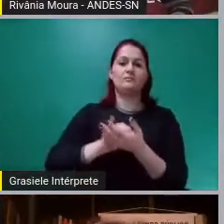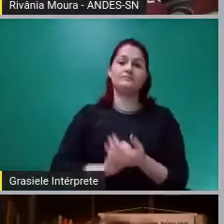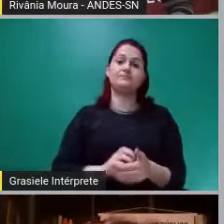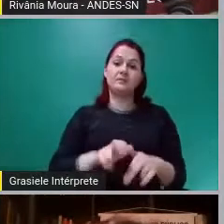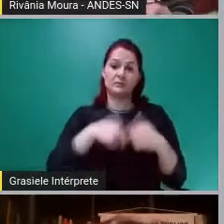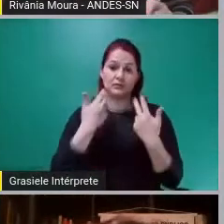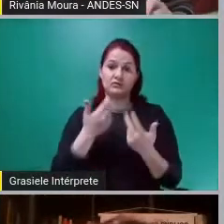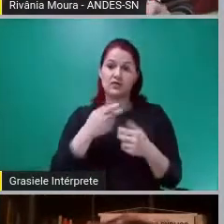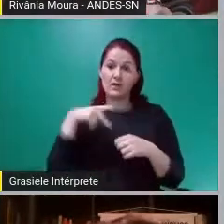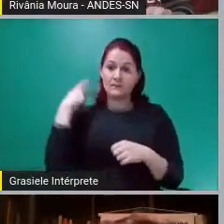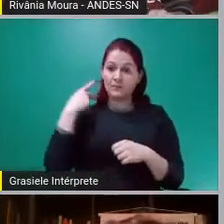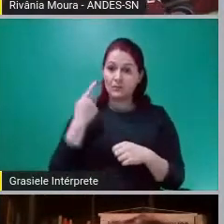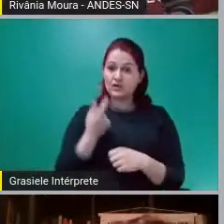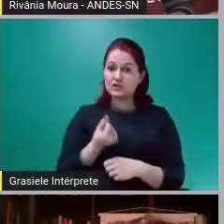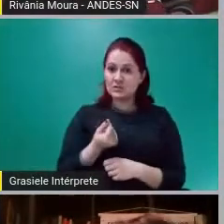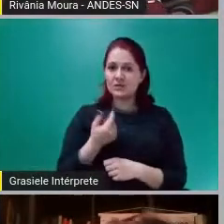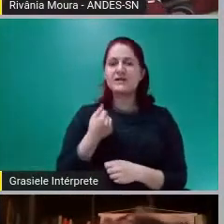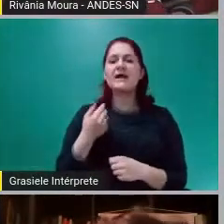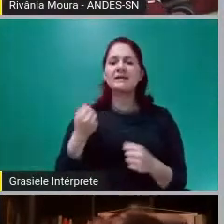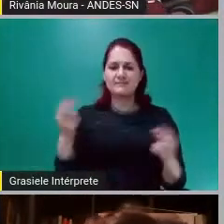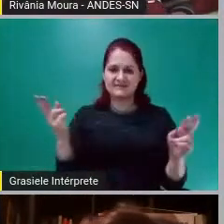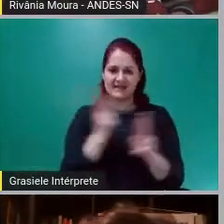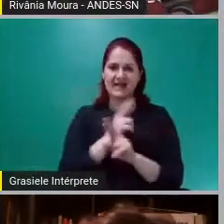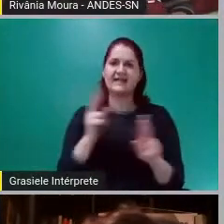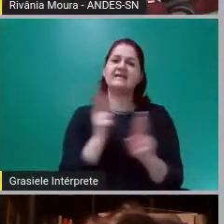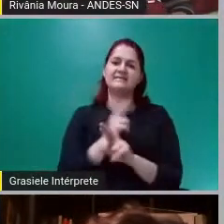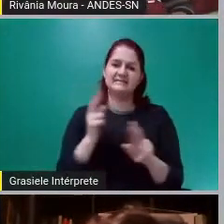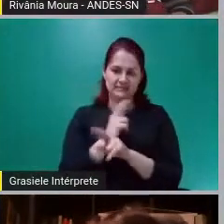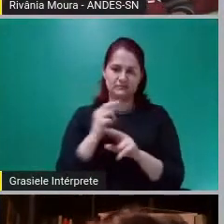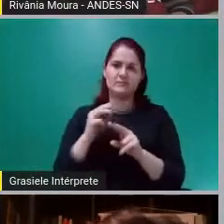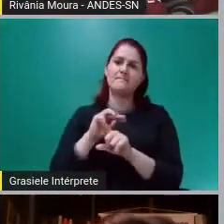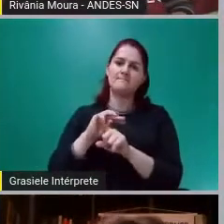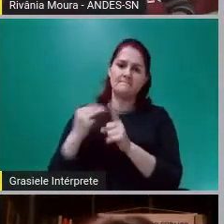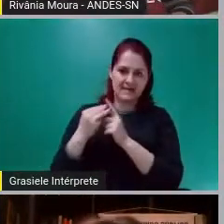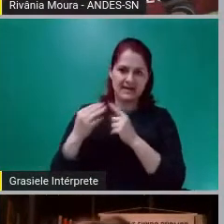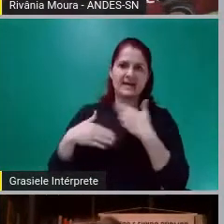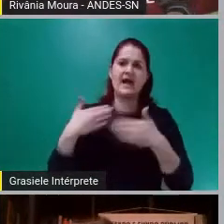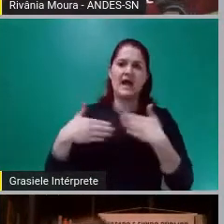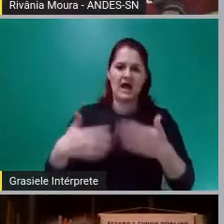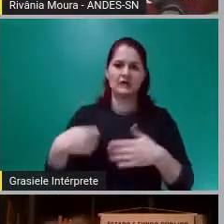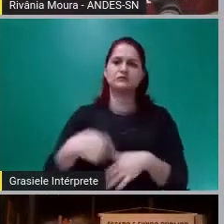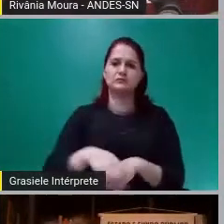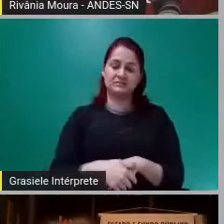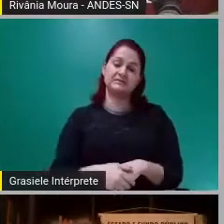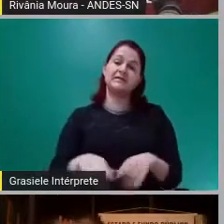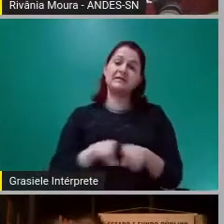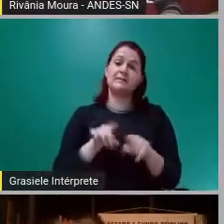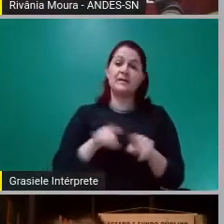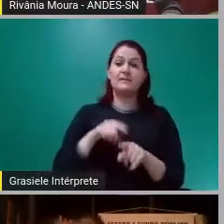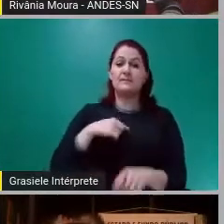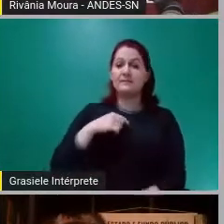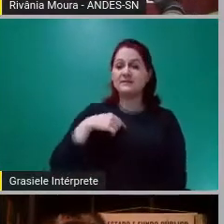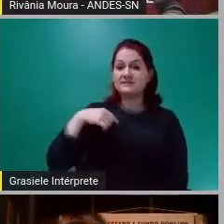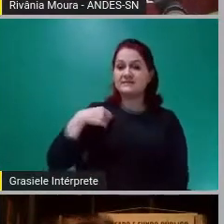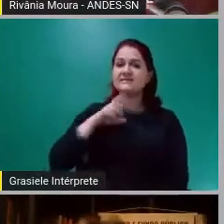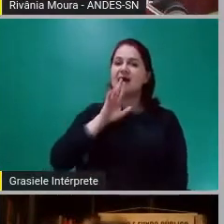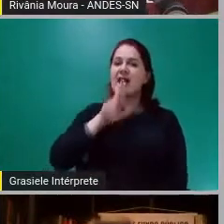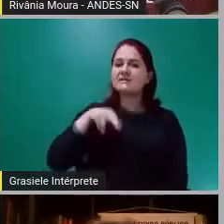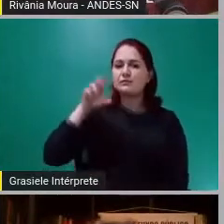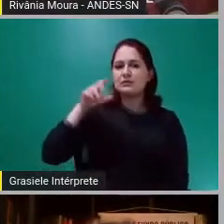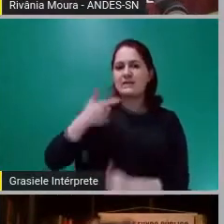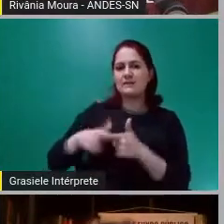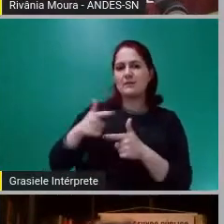E responder os problemas concretos, específicos de cada conjuntura. Bom, então,